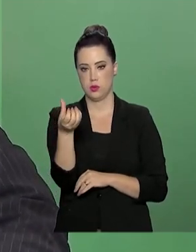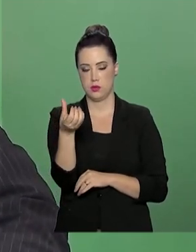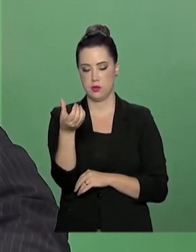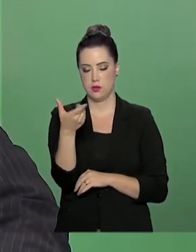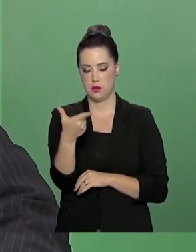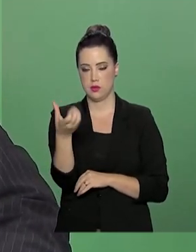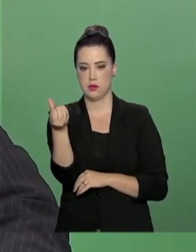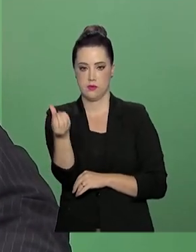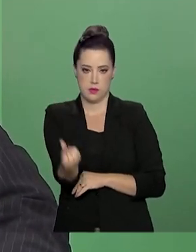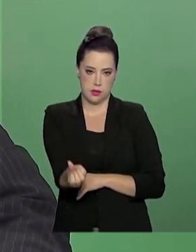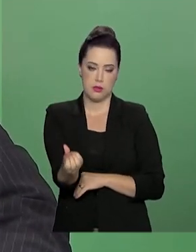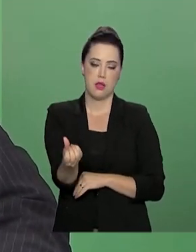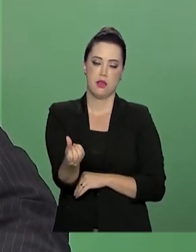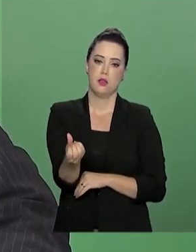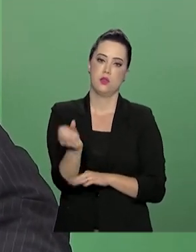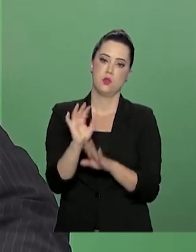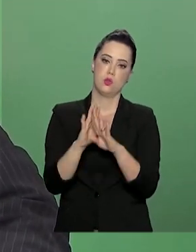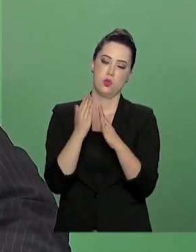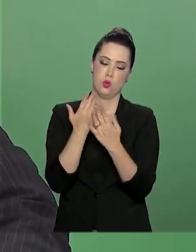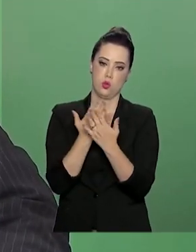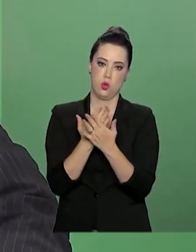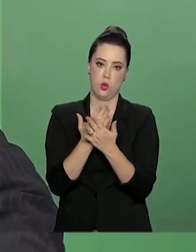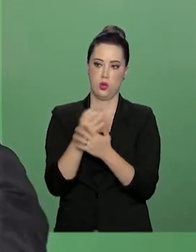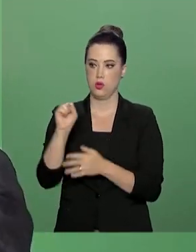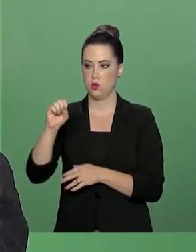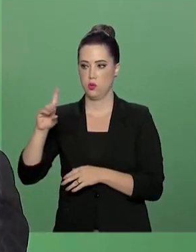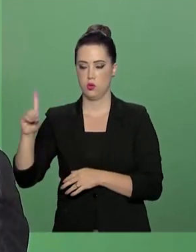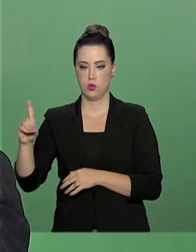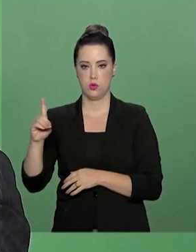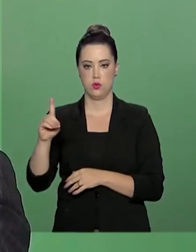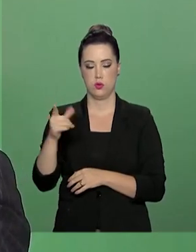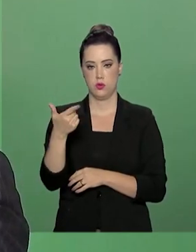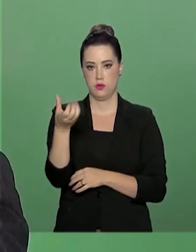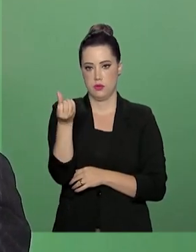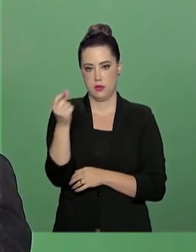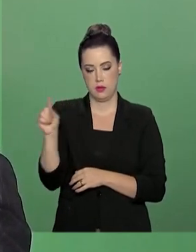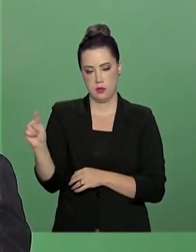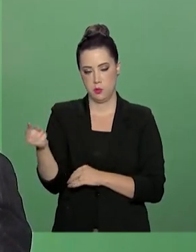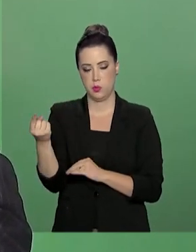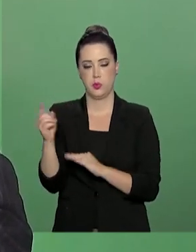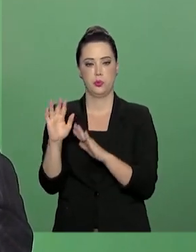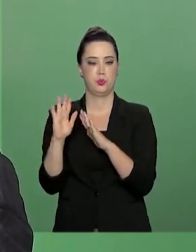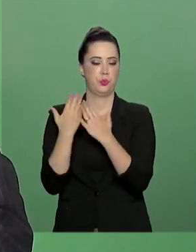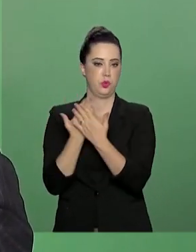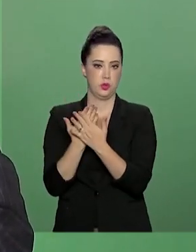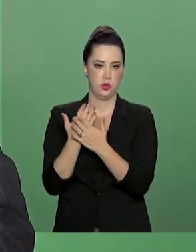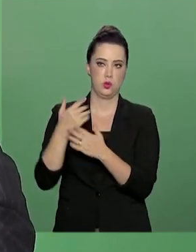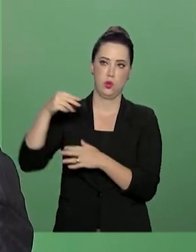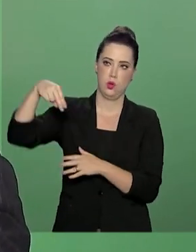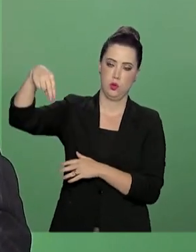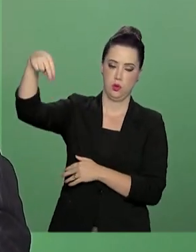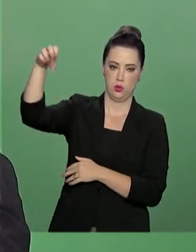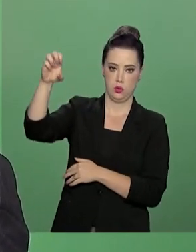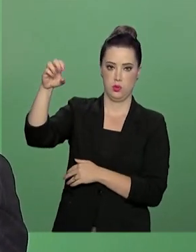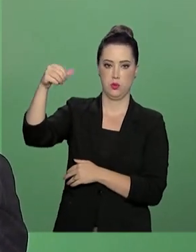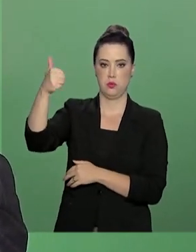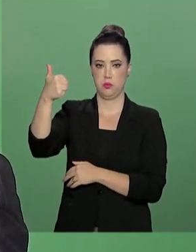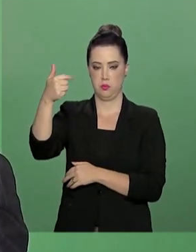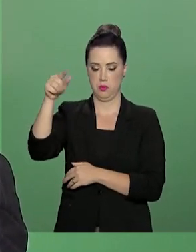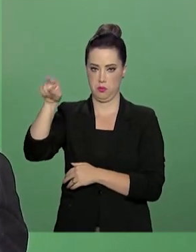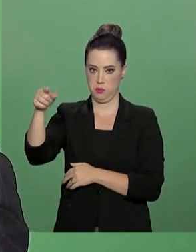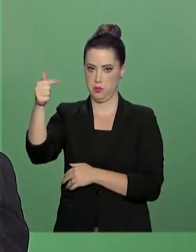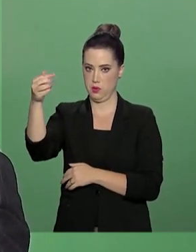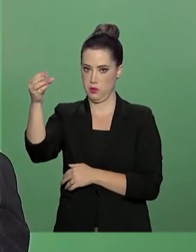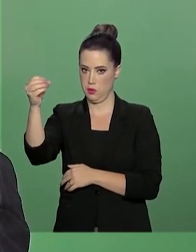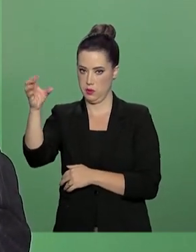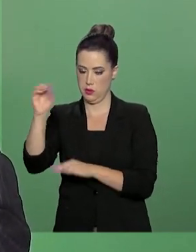Sudeste, 9.706 escolas. No Norte, 1.717 escolas, mas o